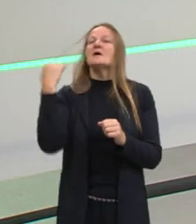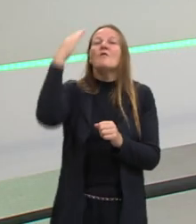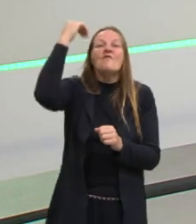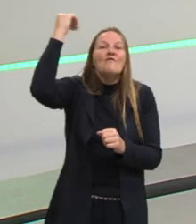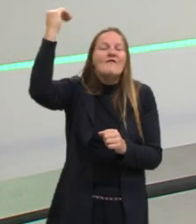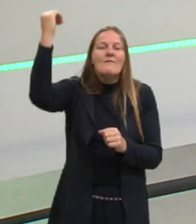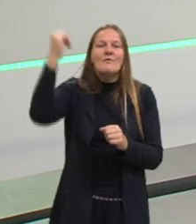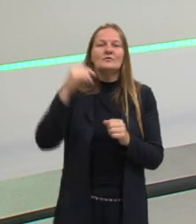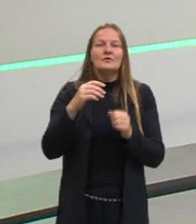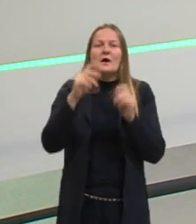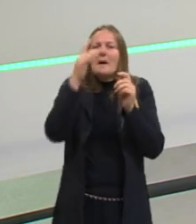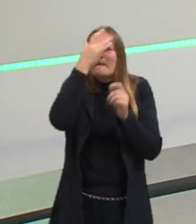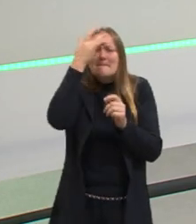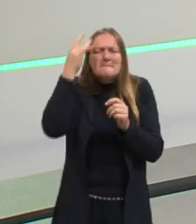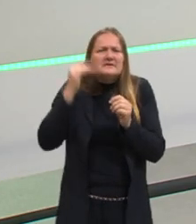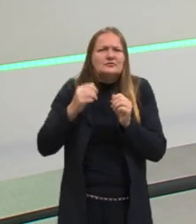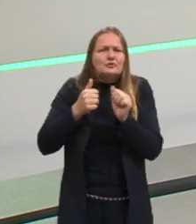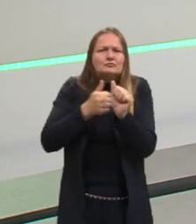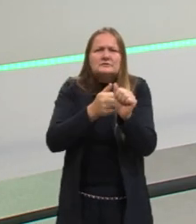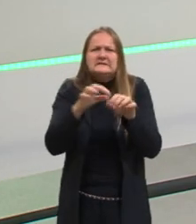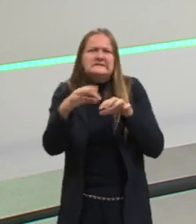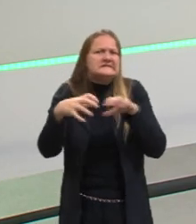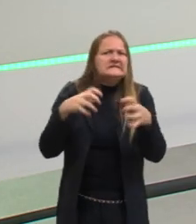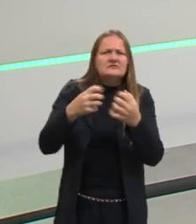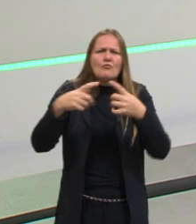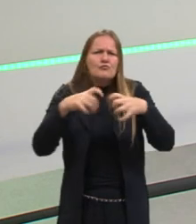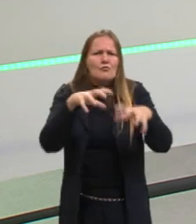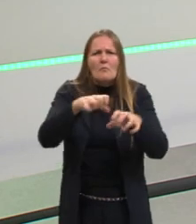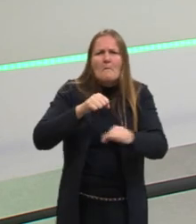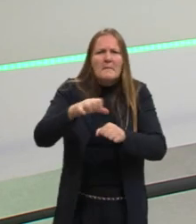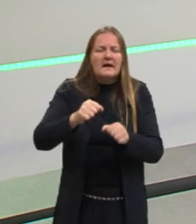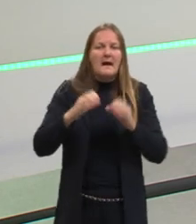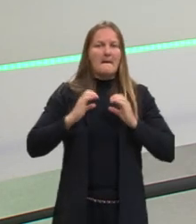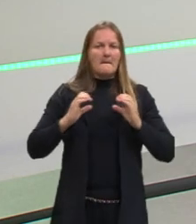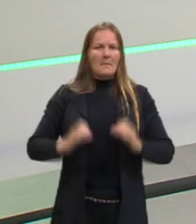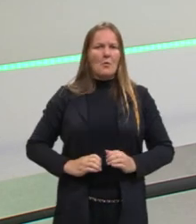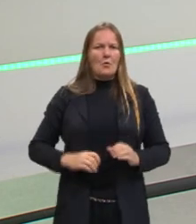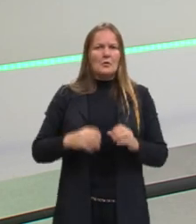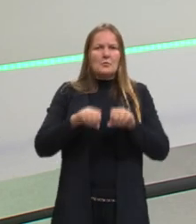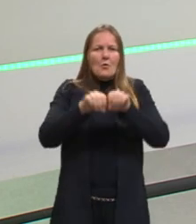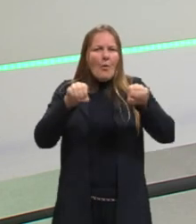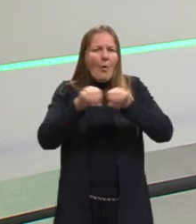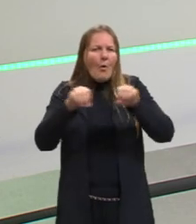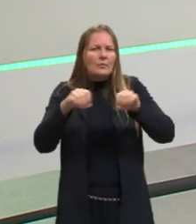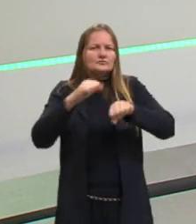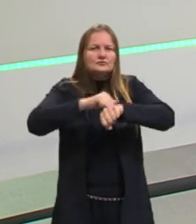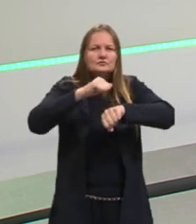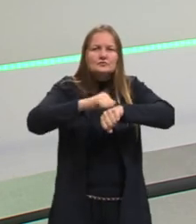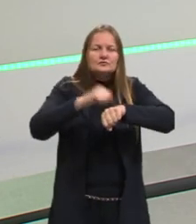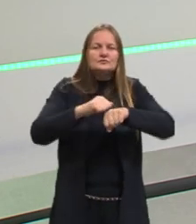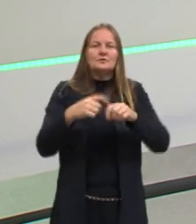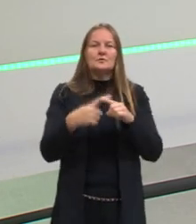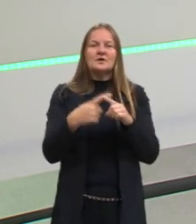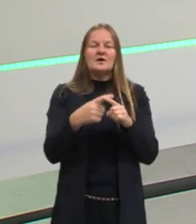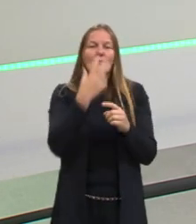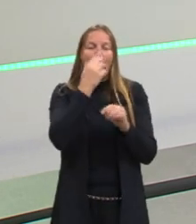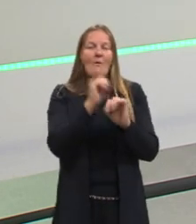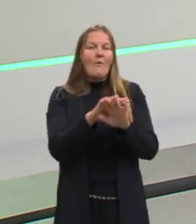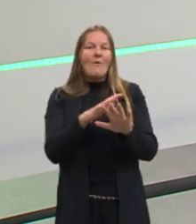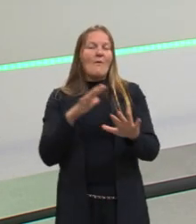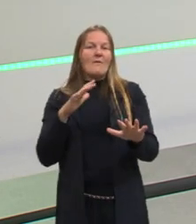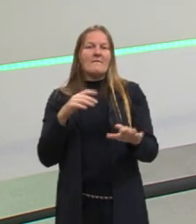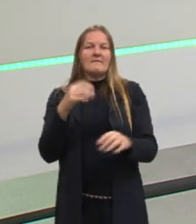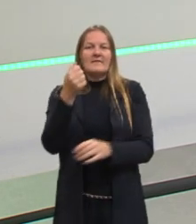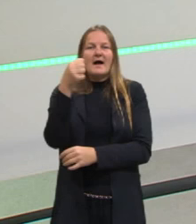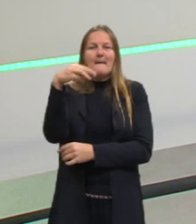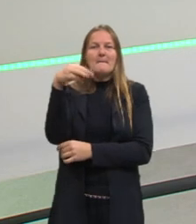e as pessoas iam lá e tentavam disputar partes do corpo, do esqueleto dele, porque aquilo era uma espécie de um amuleto,